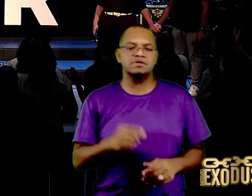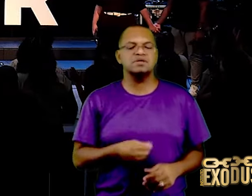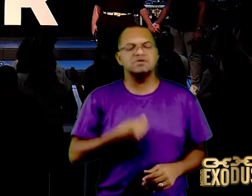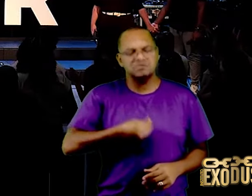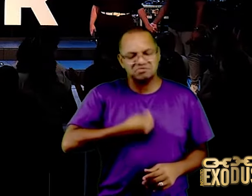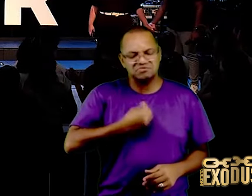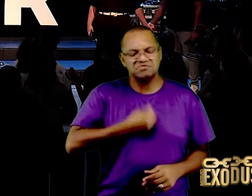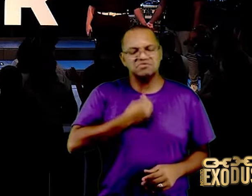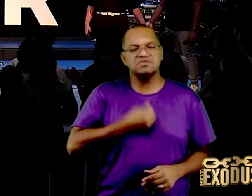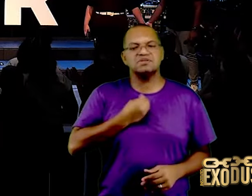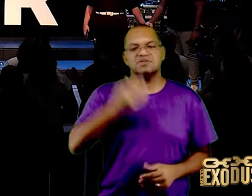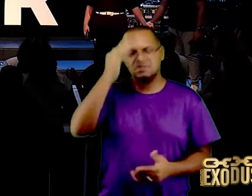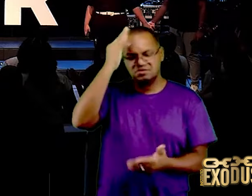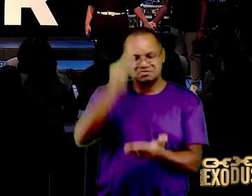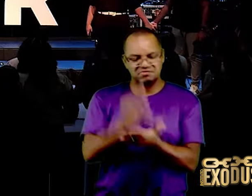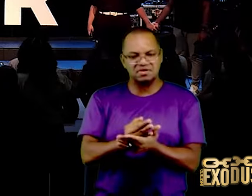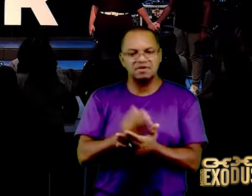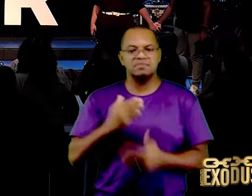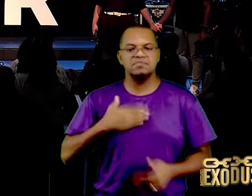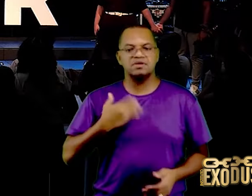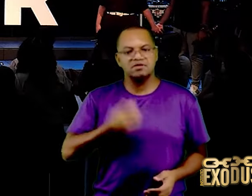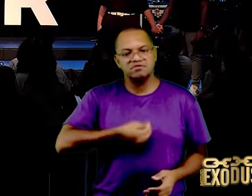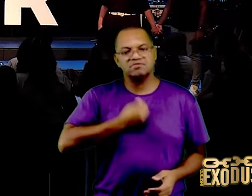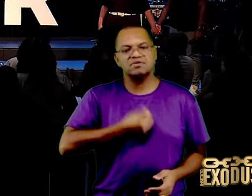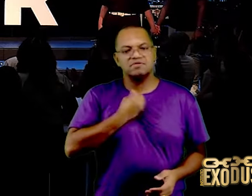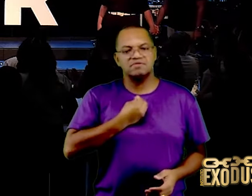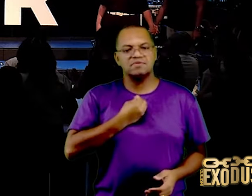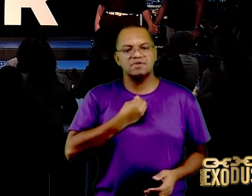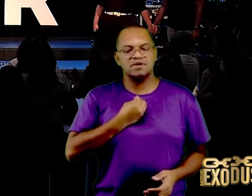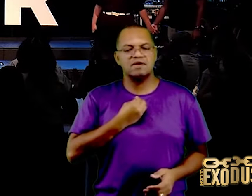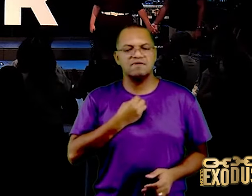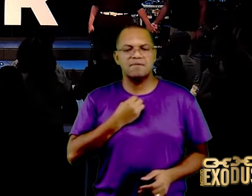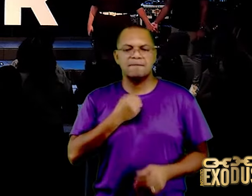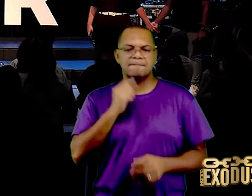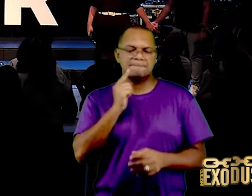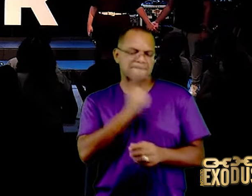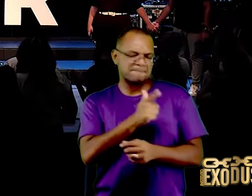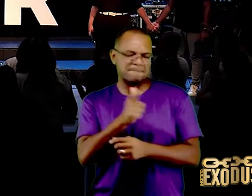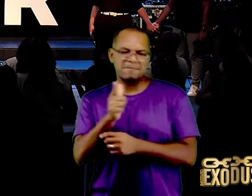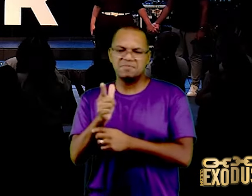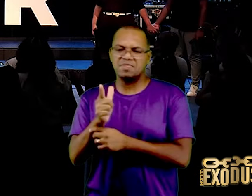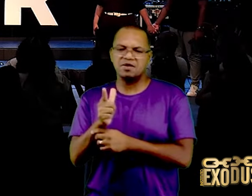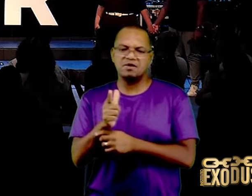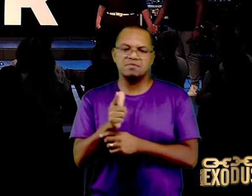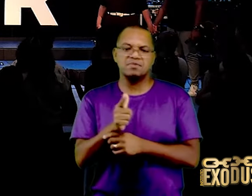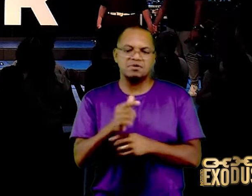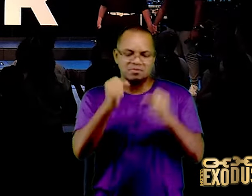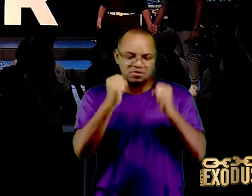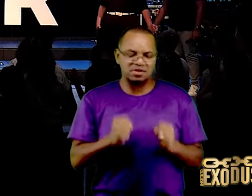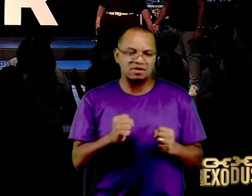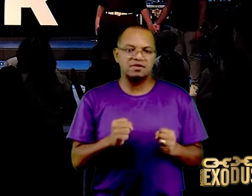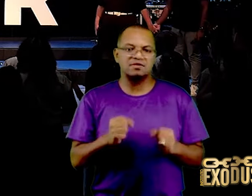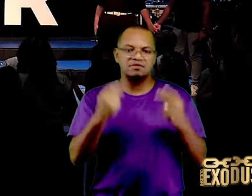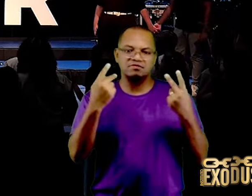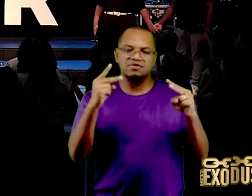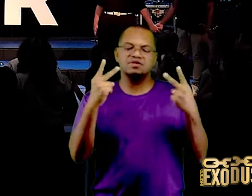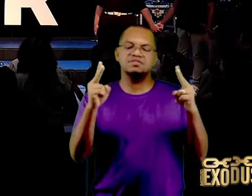a minha vida, é uma arma poderosa, para vencer em nome de Jesus,